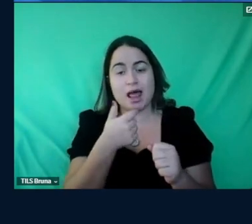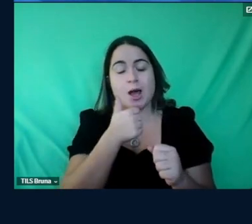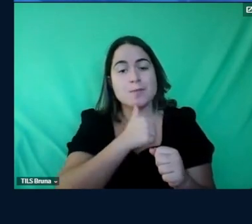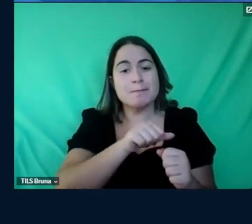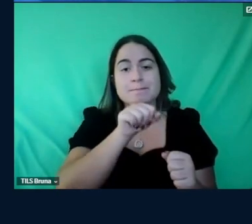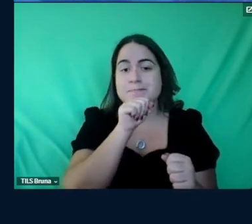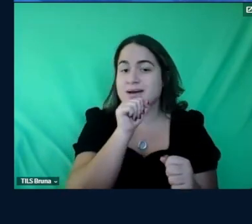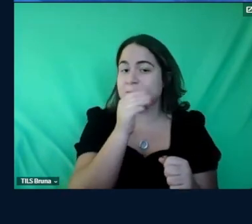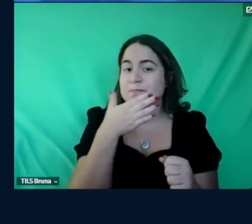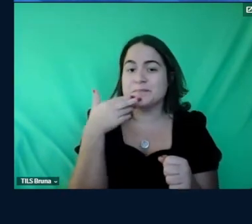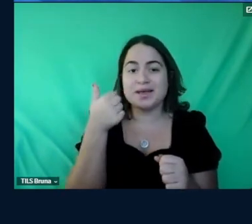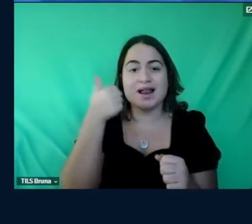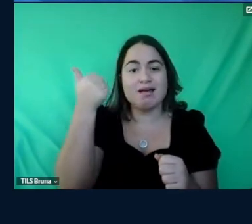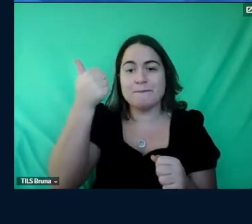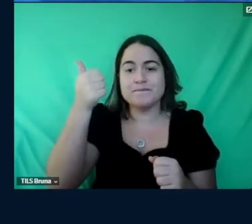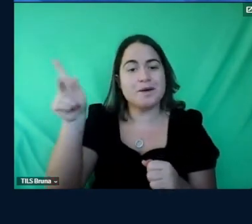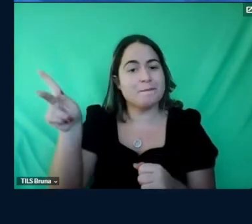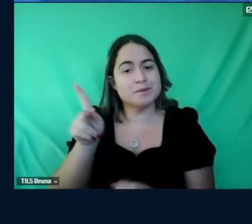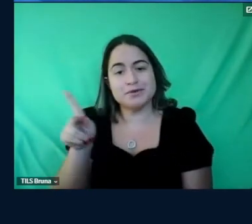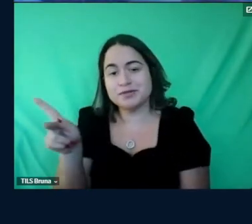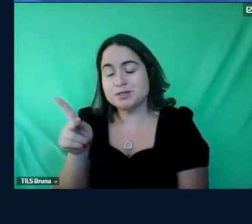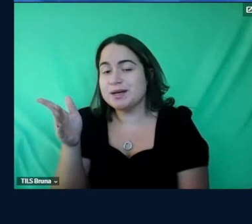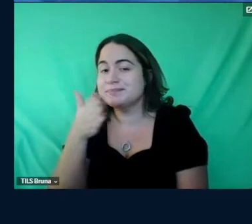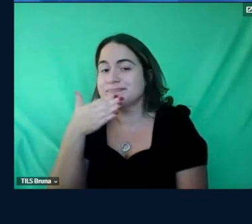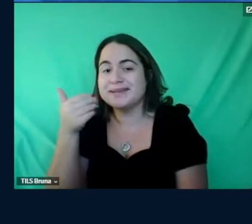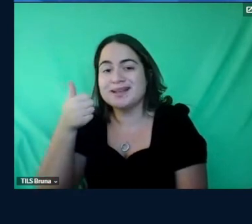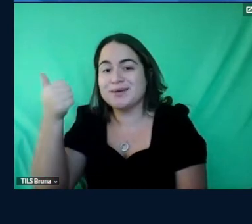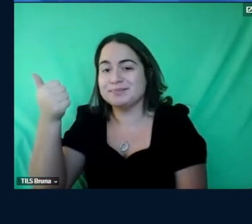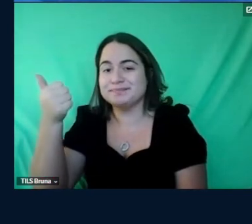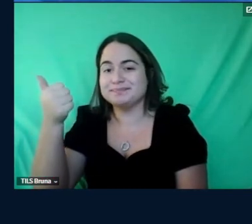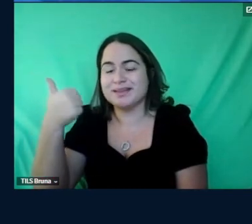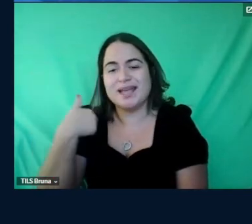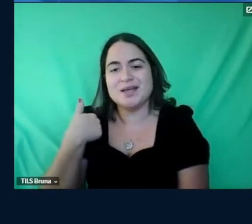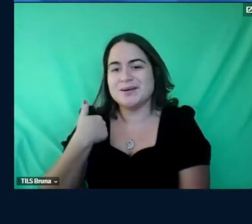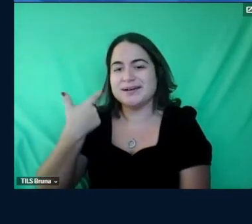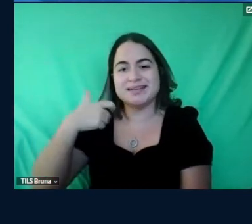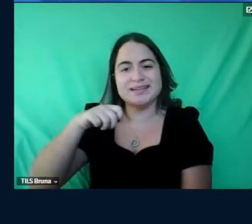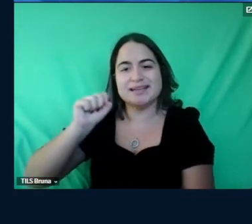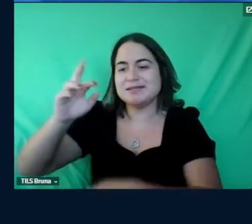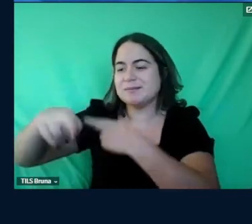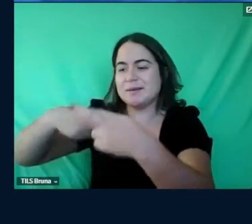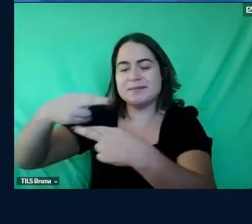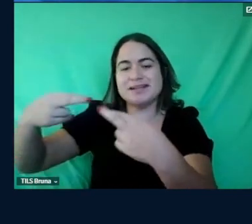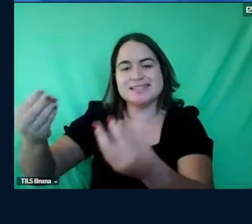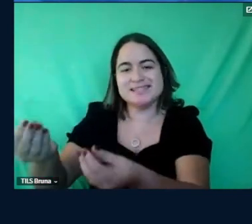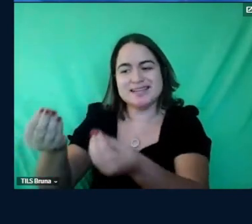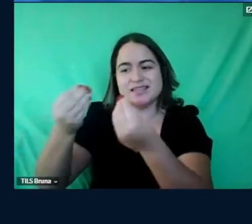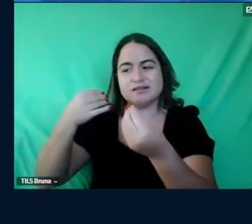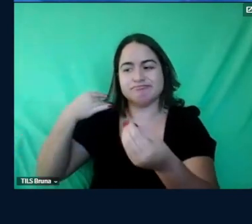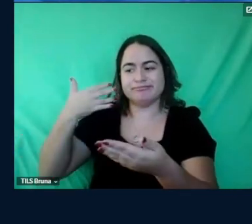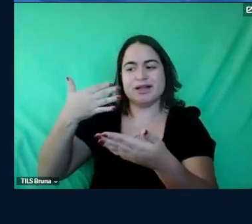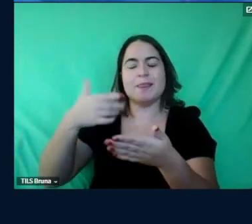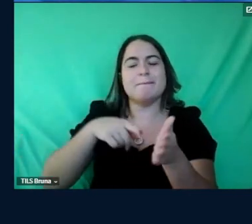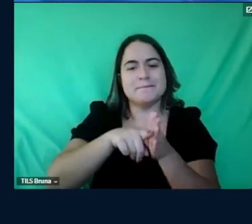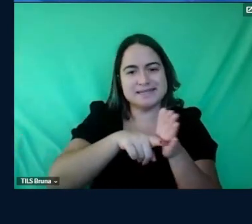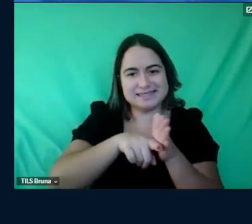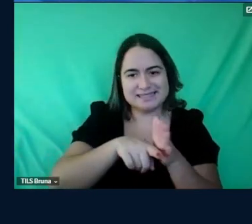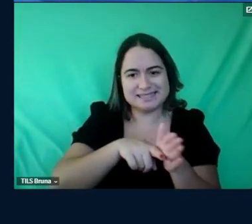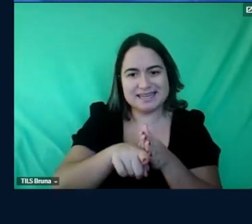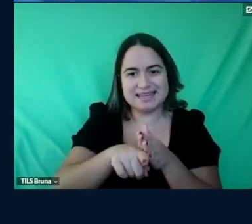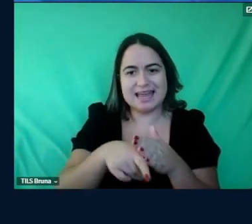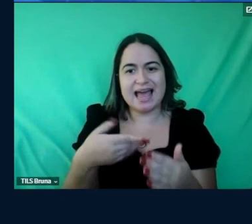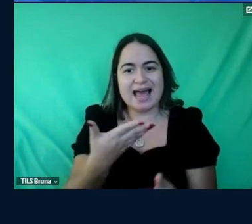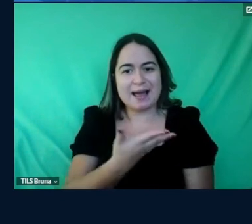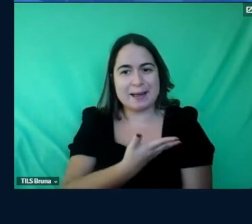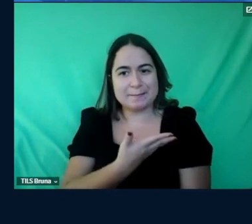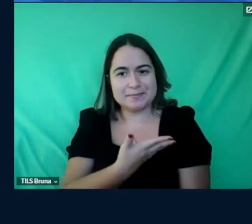e uma professora muito melhor eu ganhei vários presentes ao longo dessa pesquisa né a amizade da professora